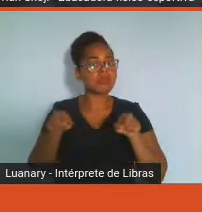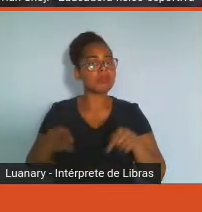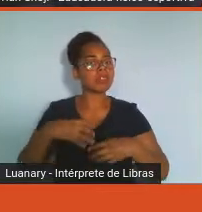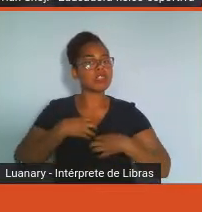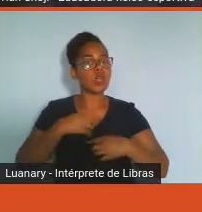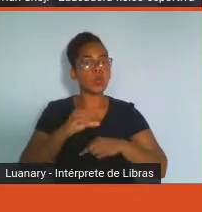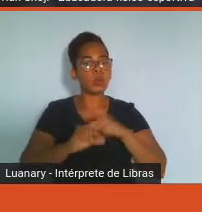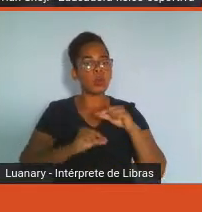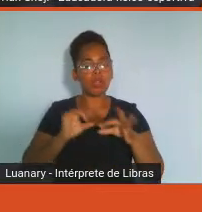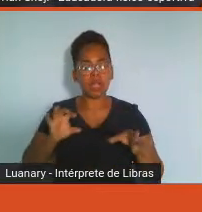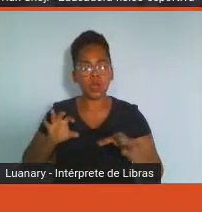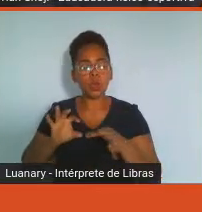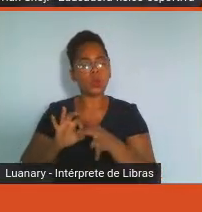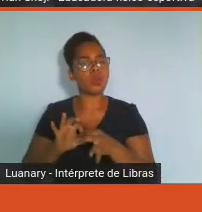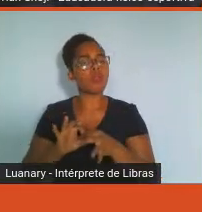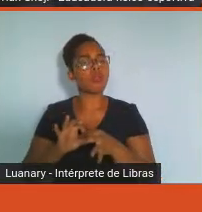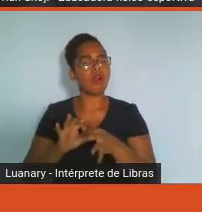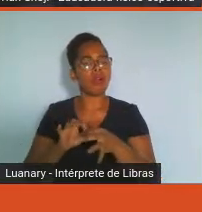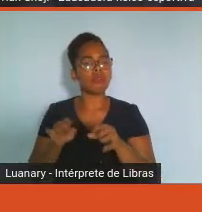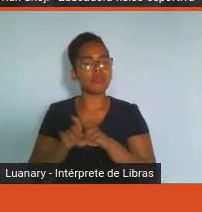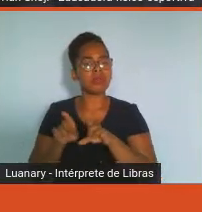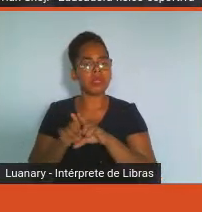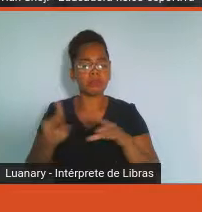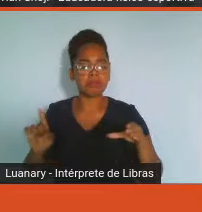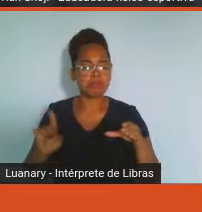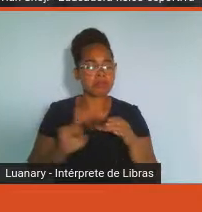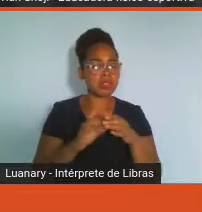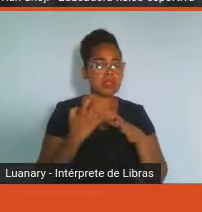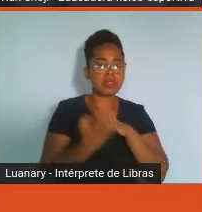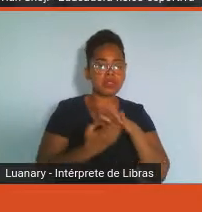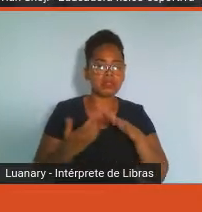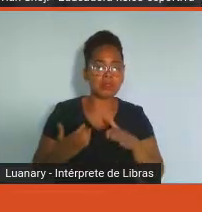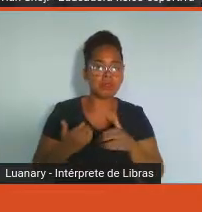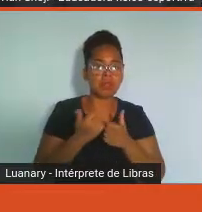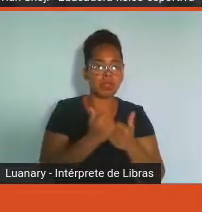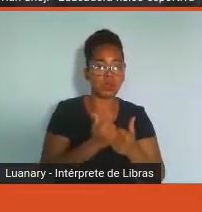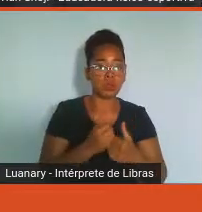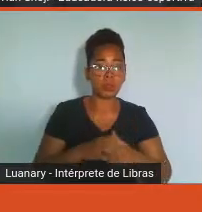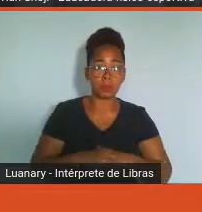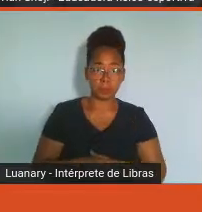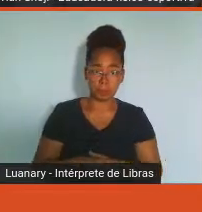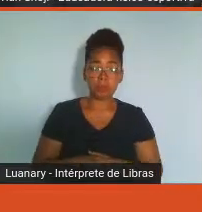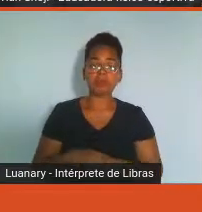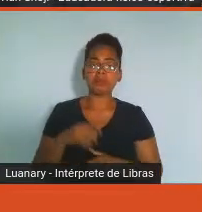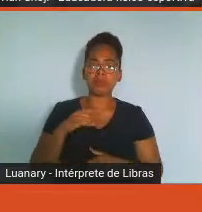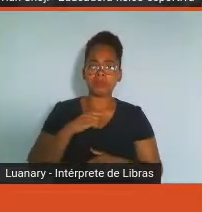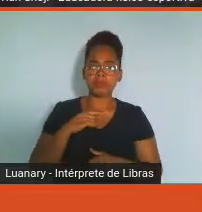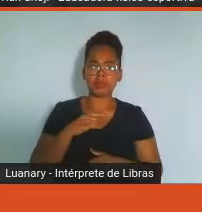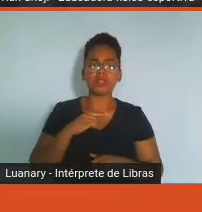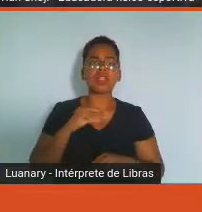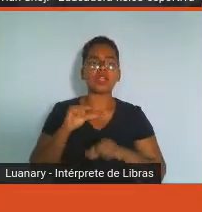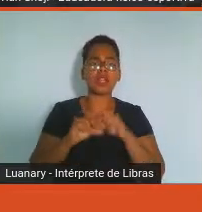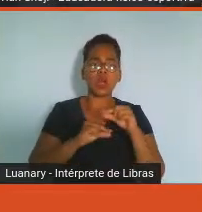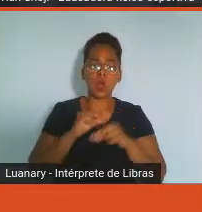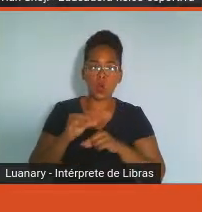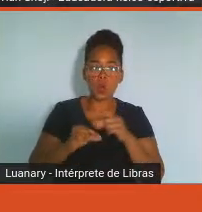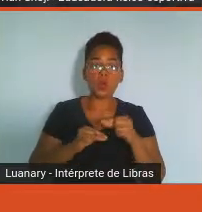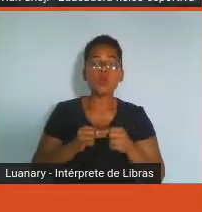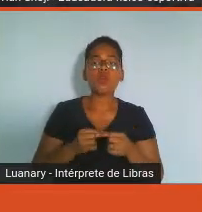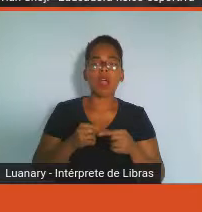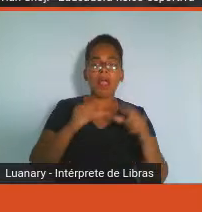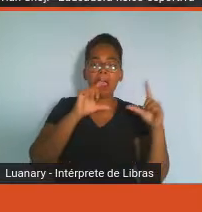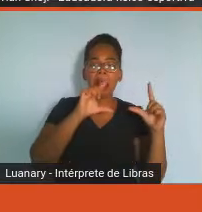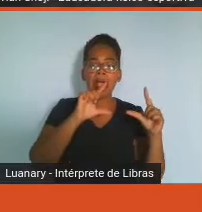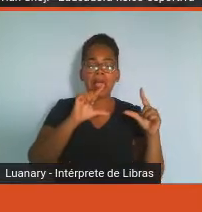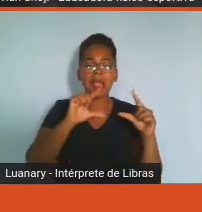pertencimento também. Nós temos uma redução de turnover, que é uma redução de custos com seleção, treinamento,